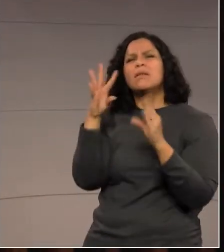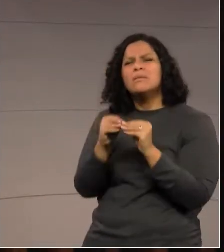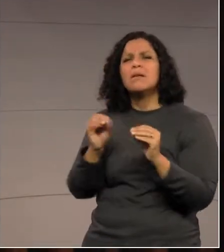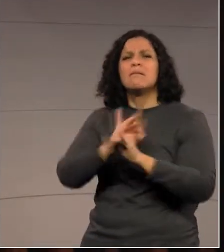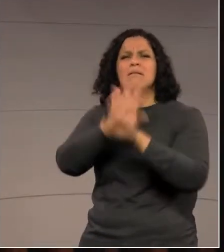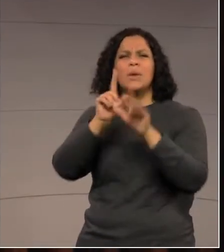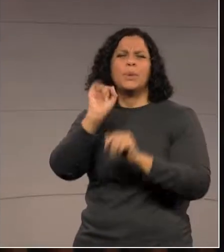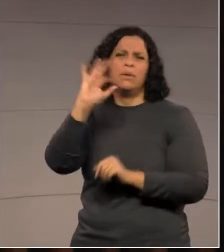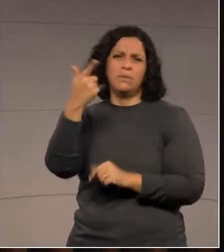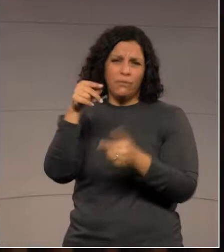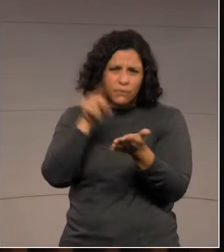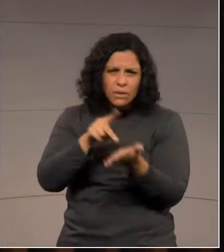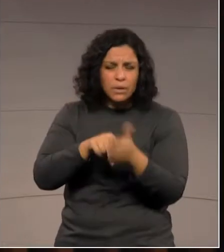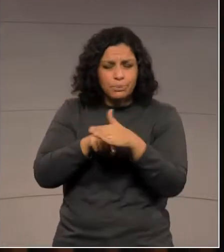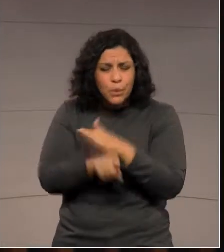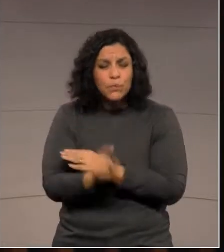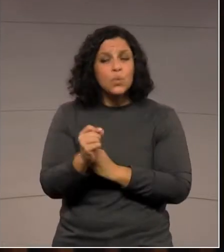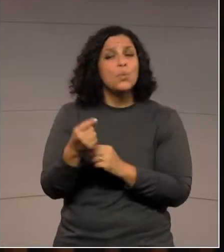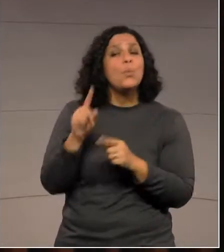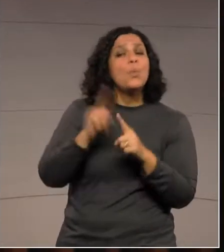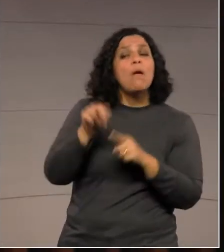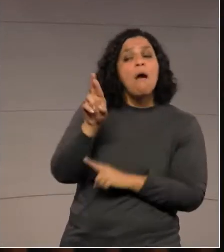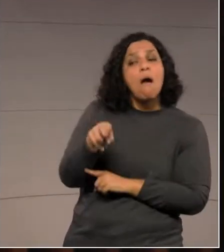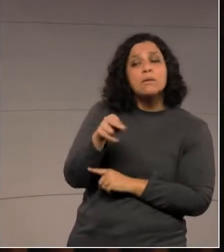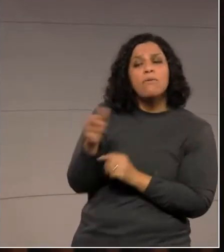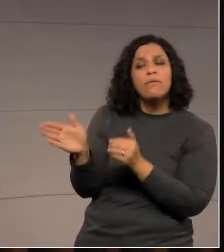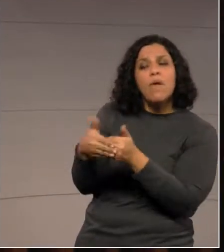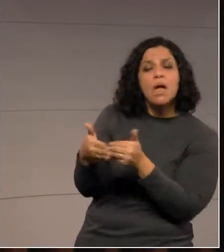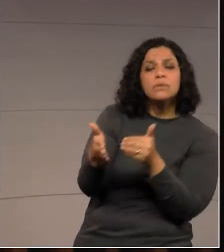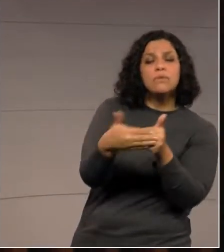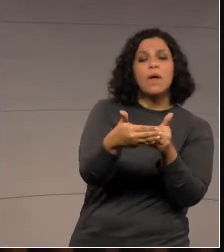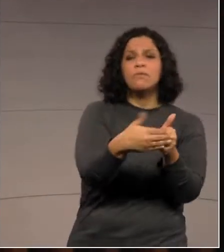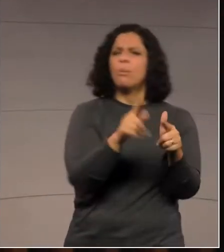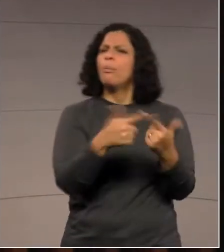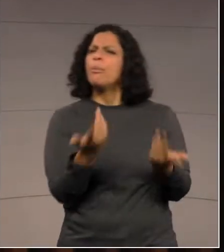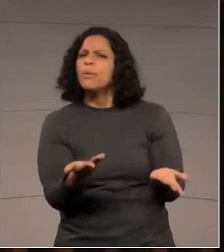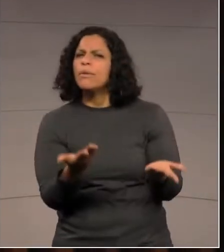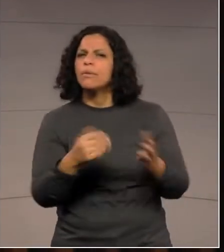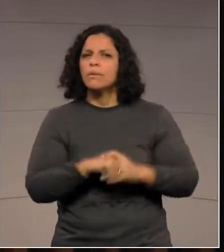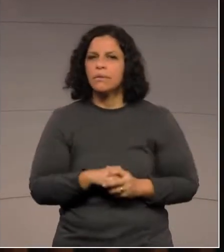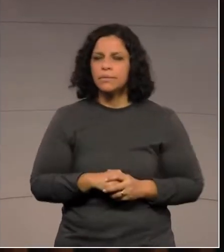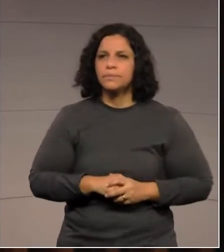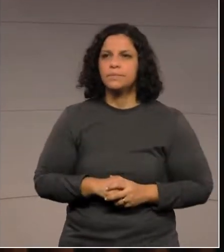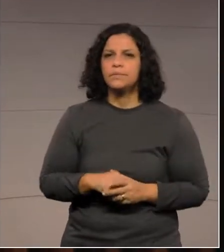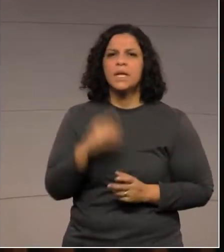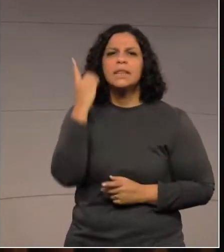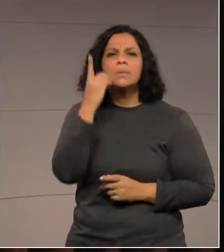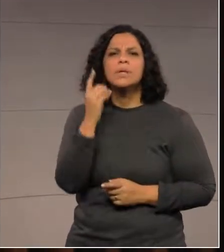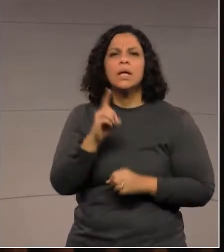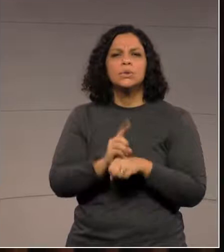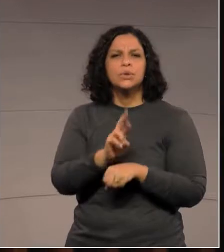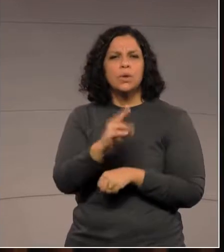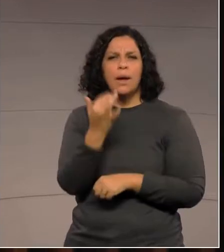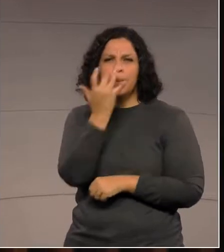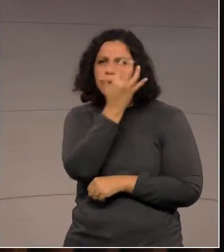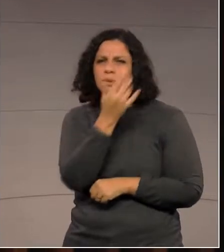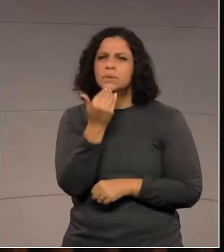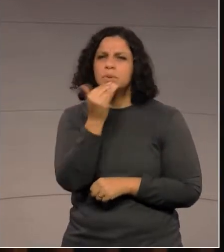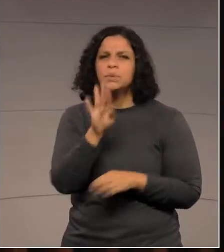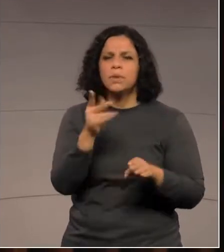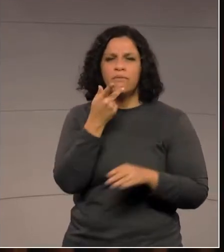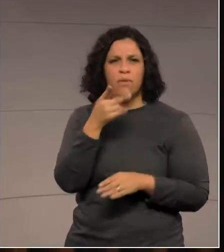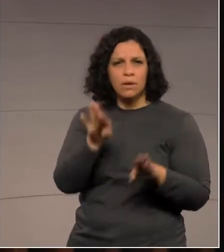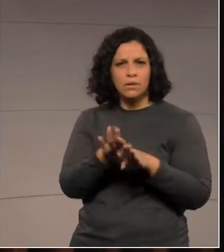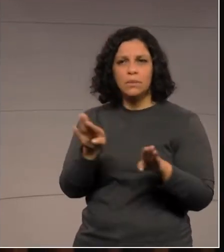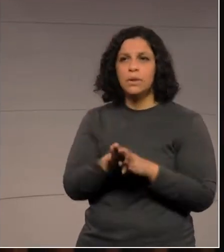compreender com mais profundidade quais as razões o governo pretende, então, essas extinções. Deputado, o doutor Batista tem a palavra? Pede uma palavra. o